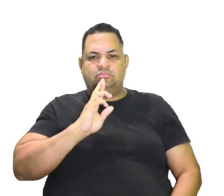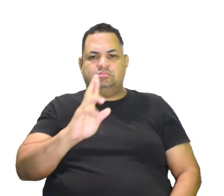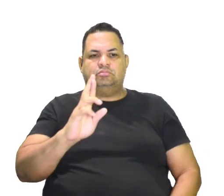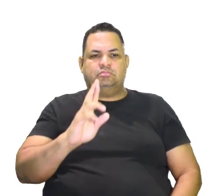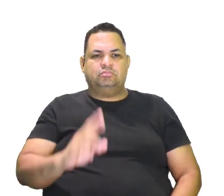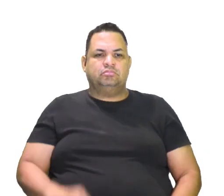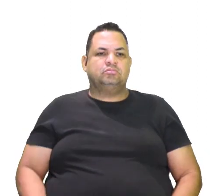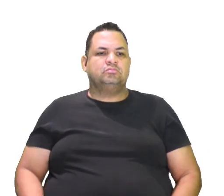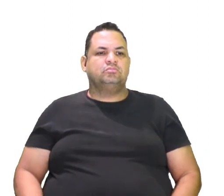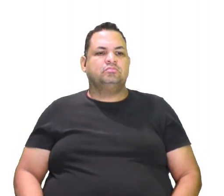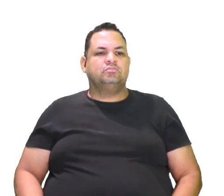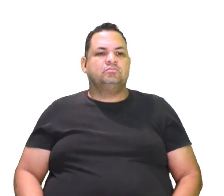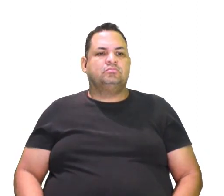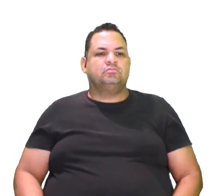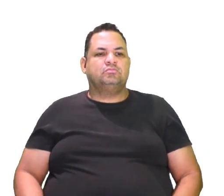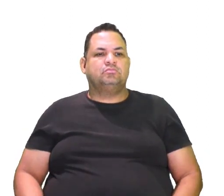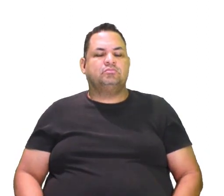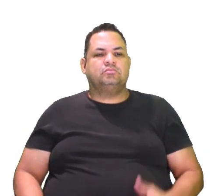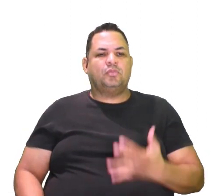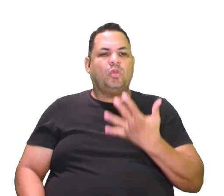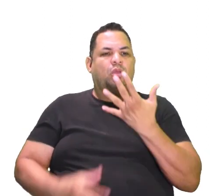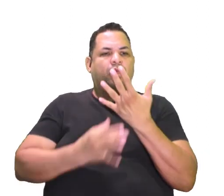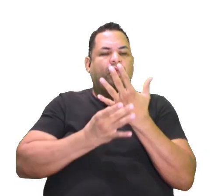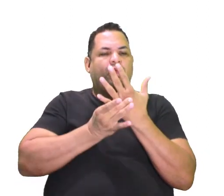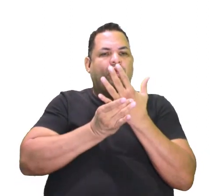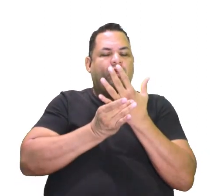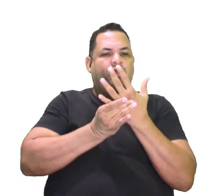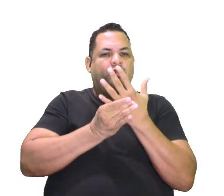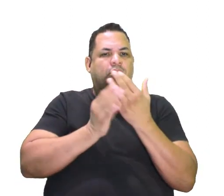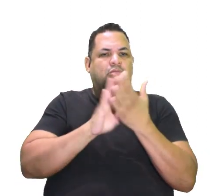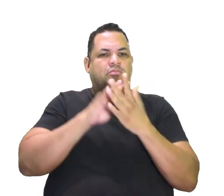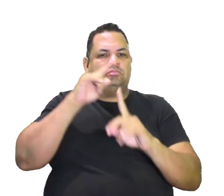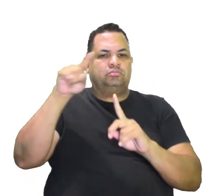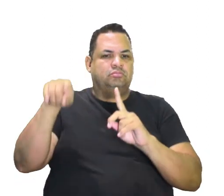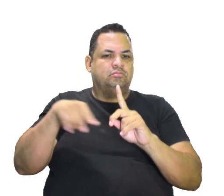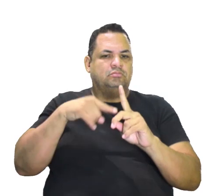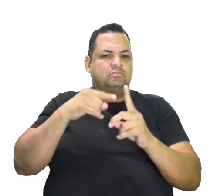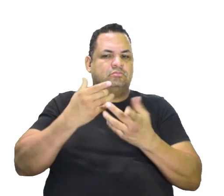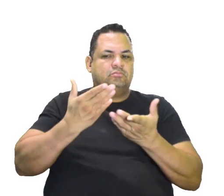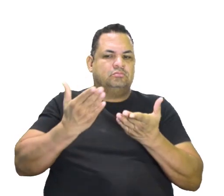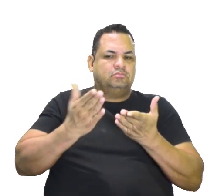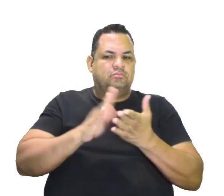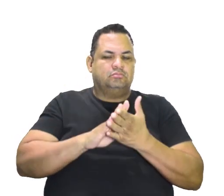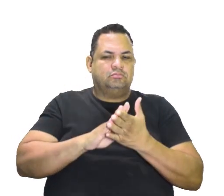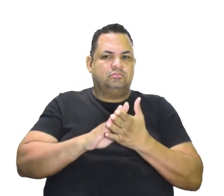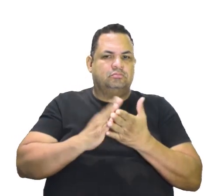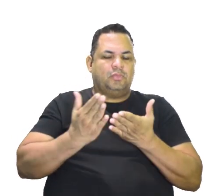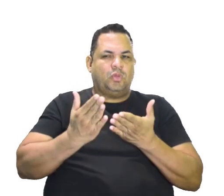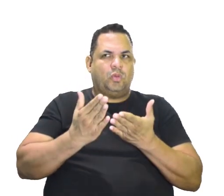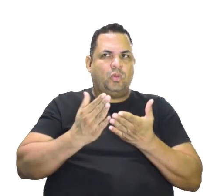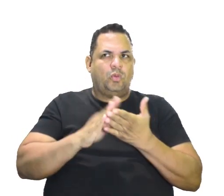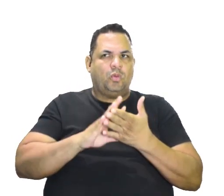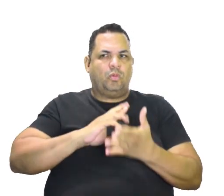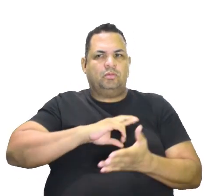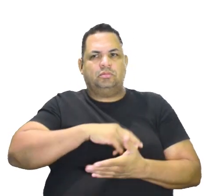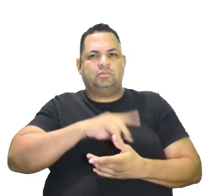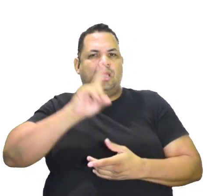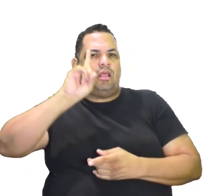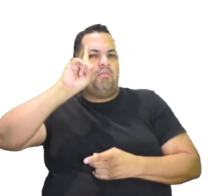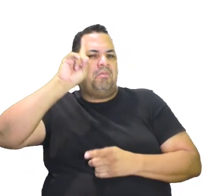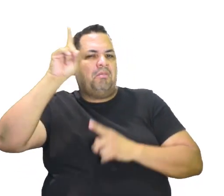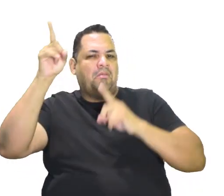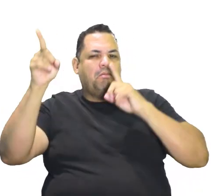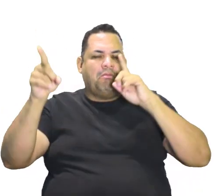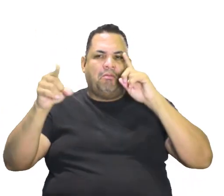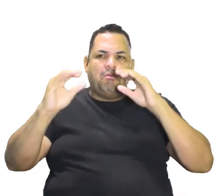Enquanto o realismo é mais objetivo, o romantismo é uma coisa mais idealizada, tal, é uma